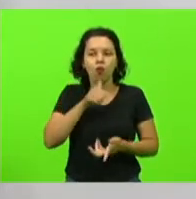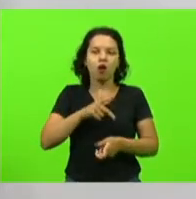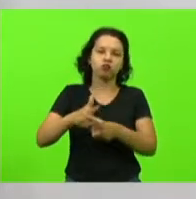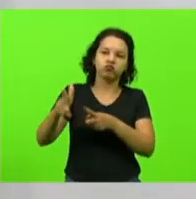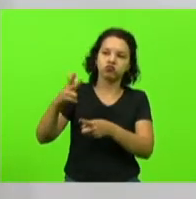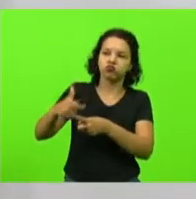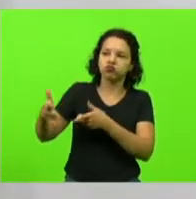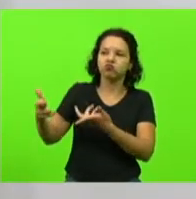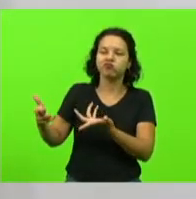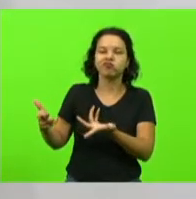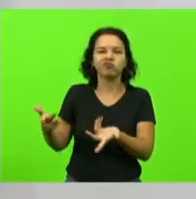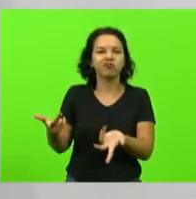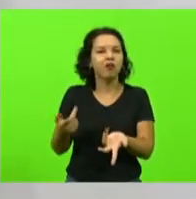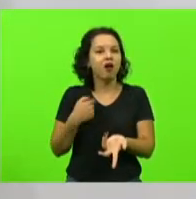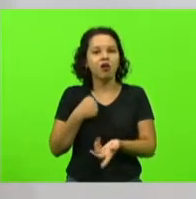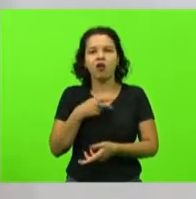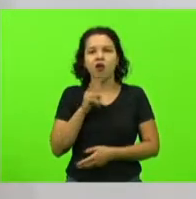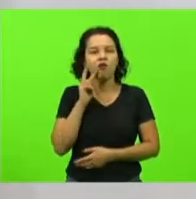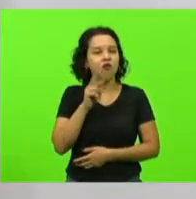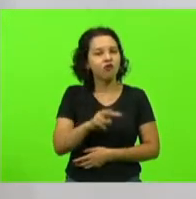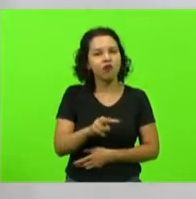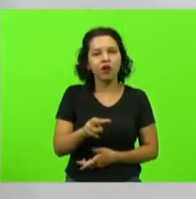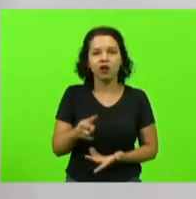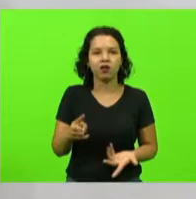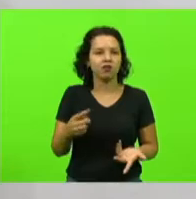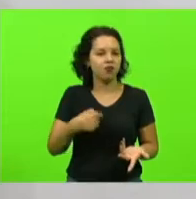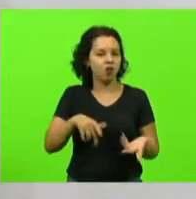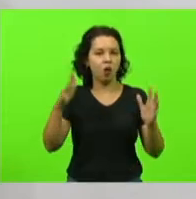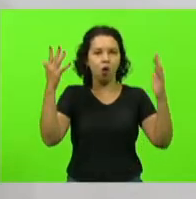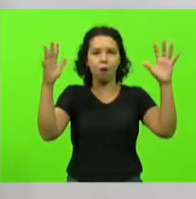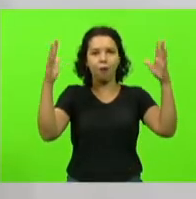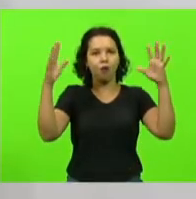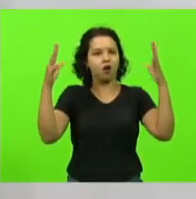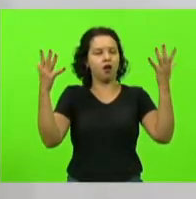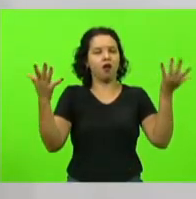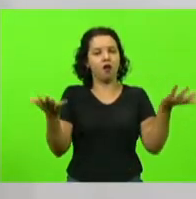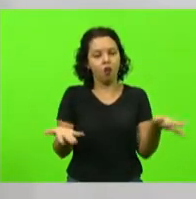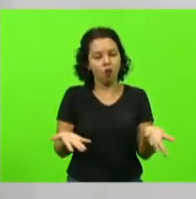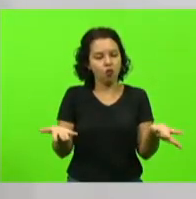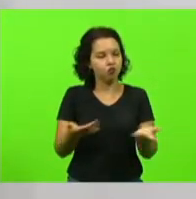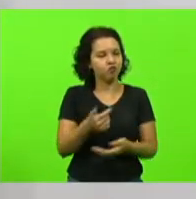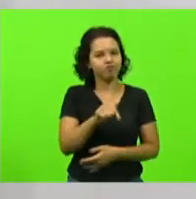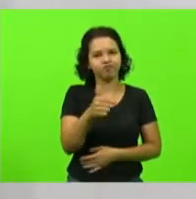porém, eu não vejo muito o que se comemorar no dia de hoje.